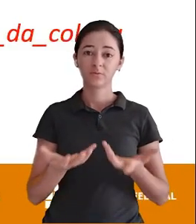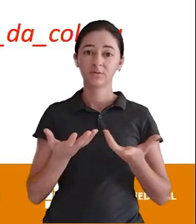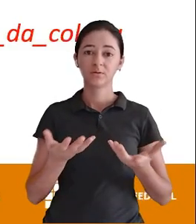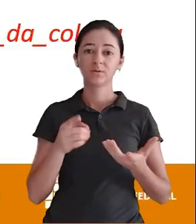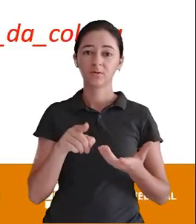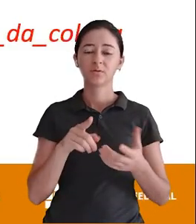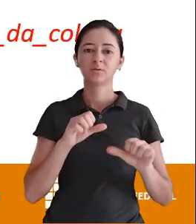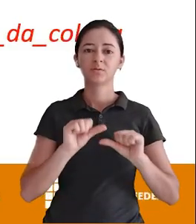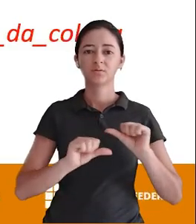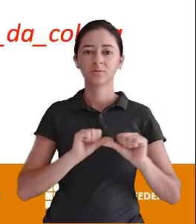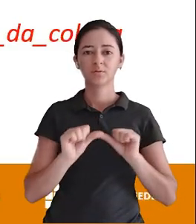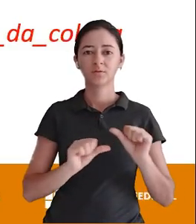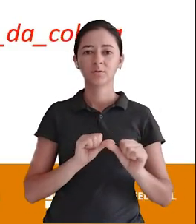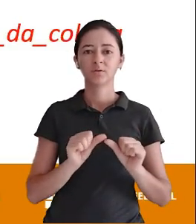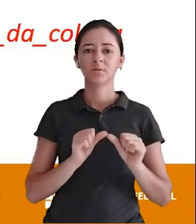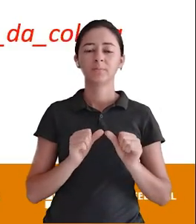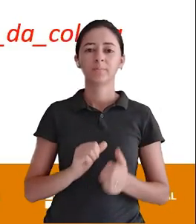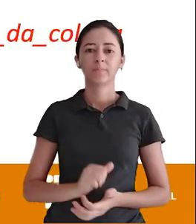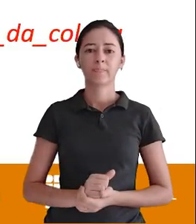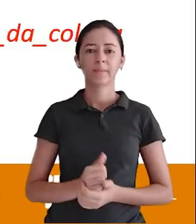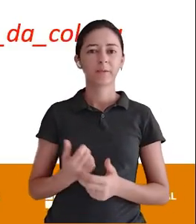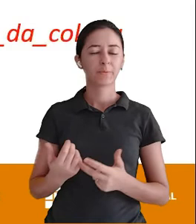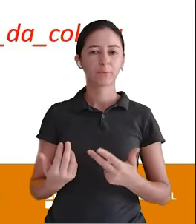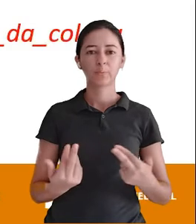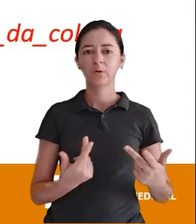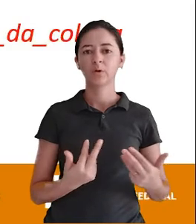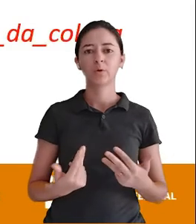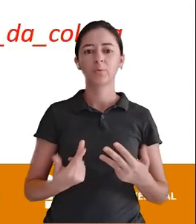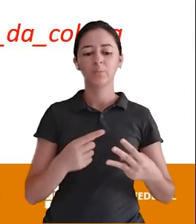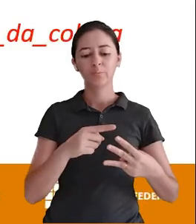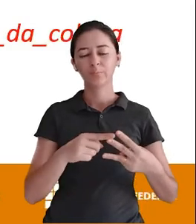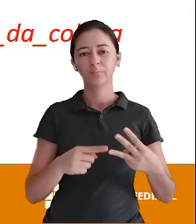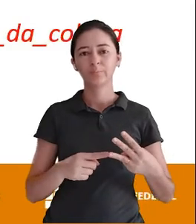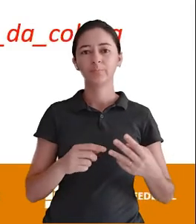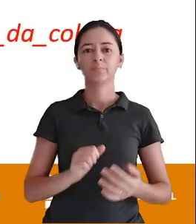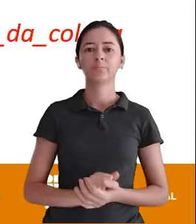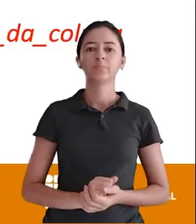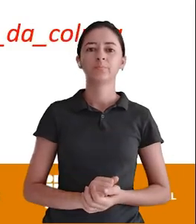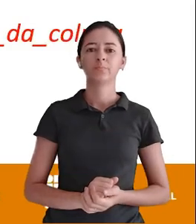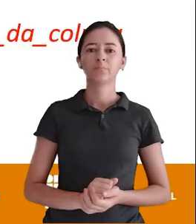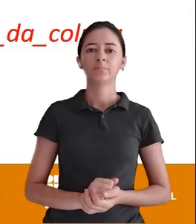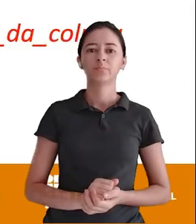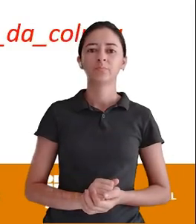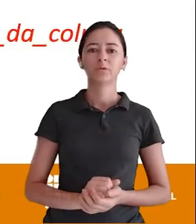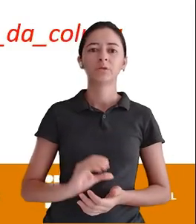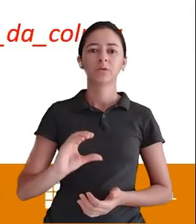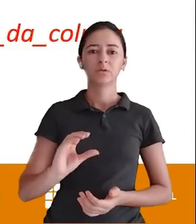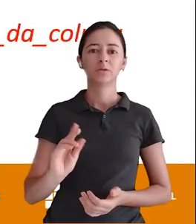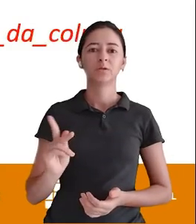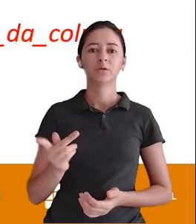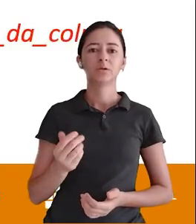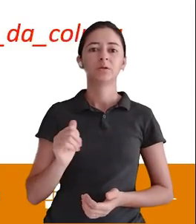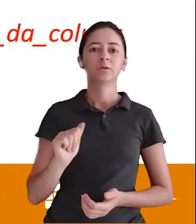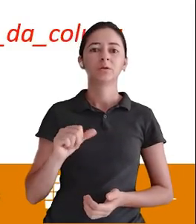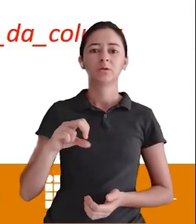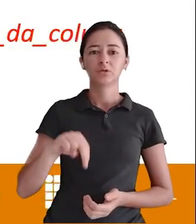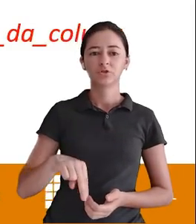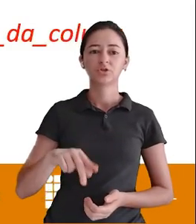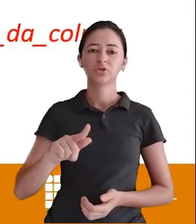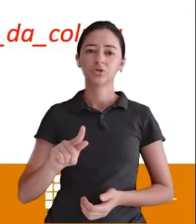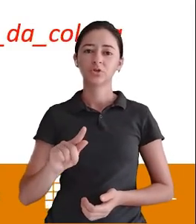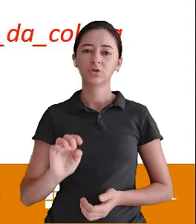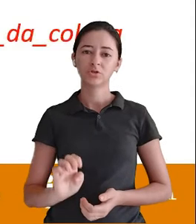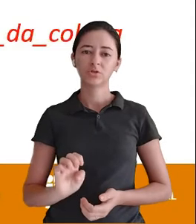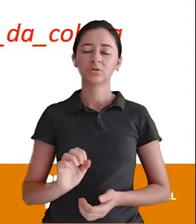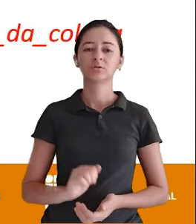alteração Essa parte É igual Em todos Os operadores Aí vem O operador Change O change Se vocês quiserem Gravar